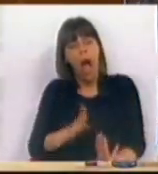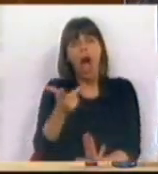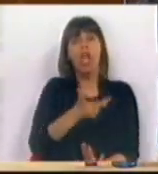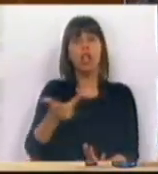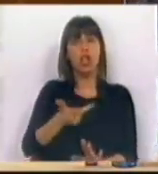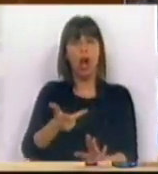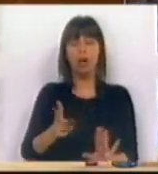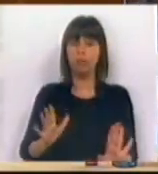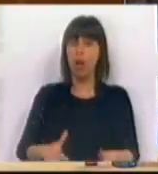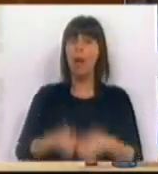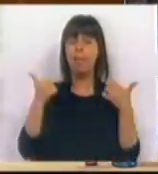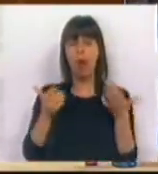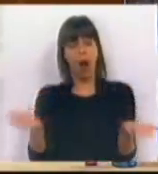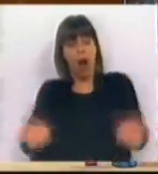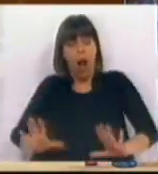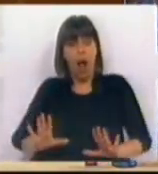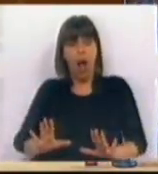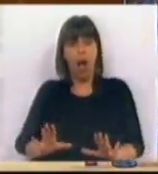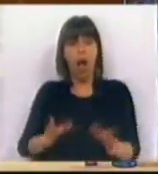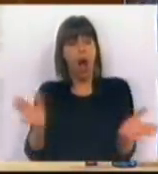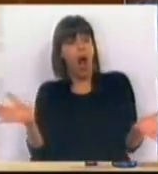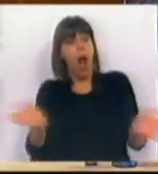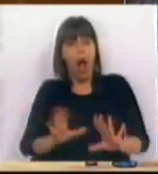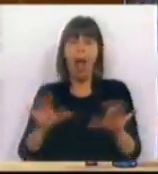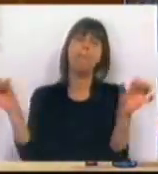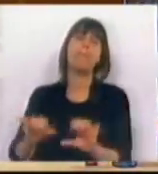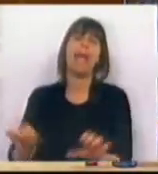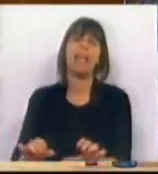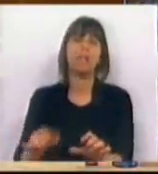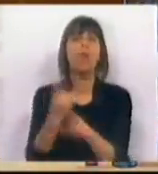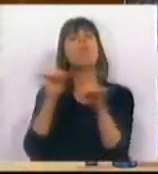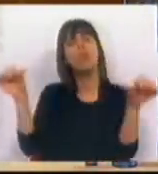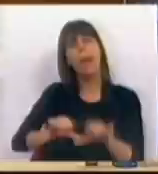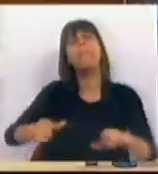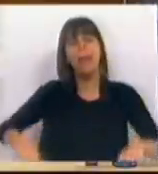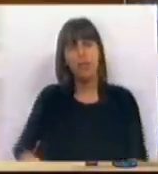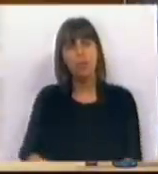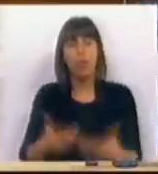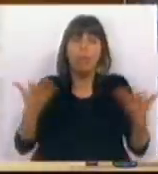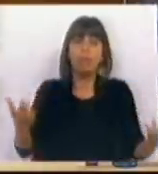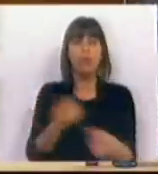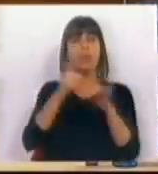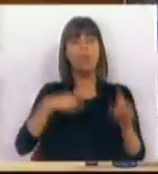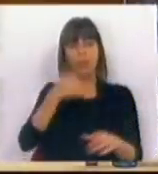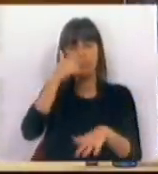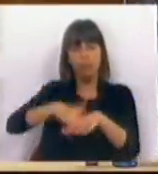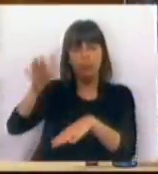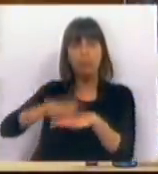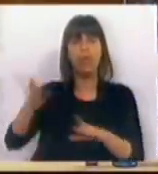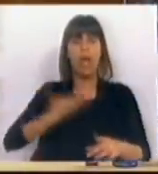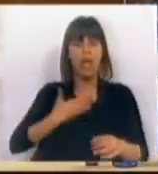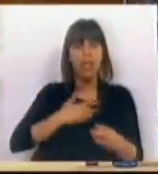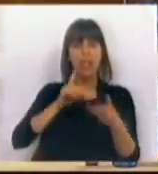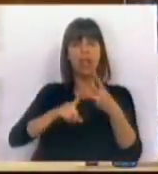troika. Portanto, o melhor é não ter. E assim, não tendo, é péssimo. E porquê é que é péssimo? Porque temos imigração, porque temos